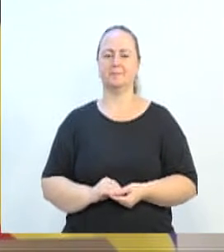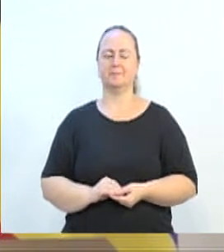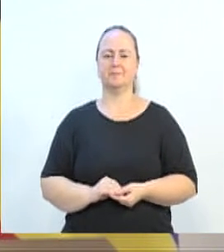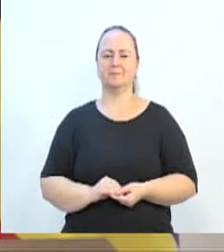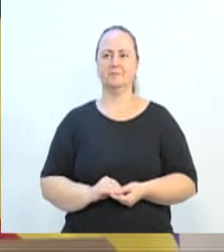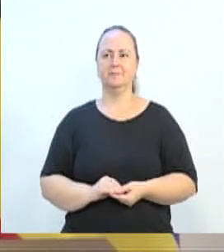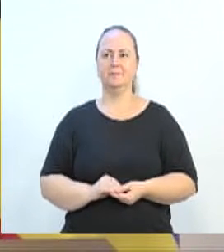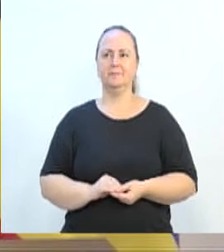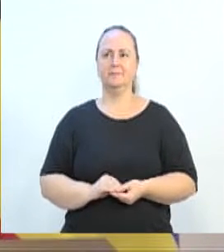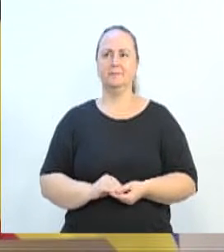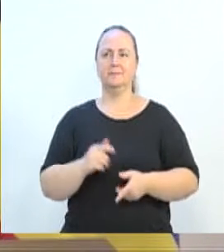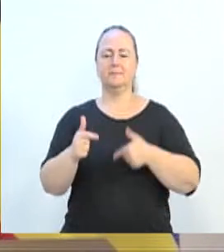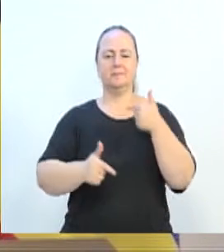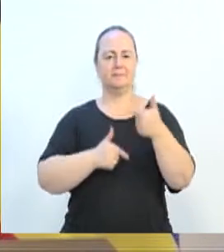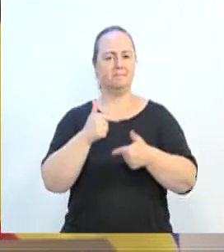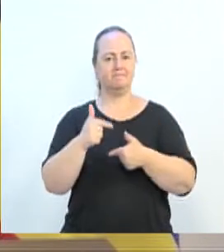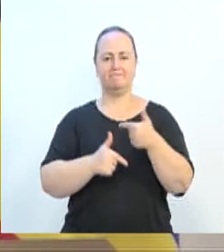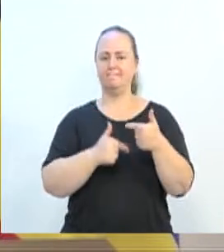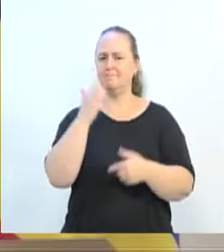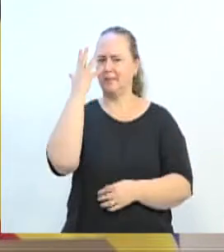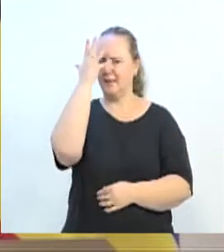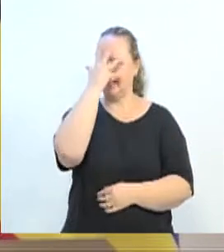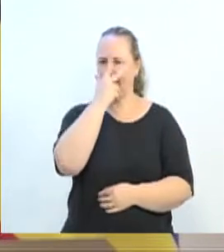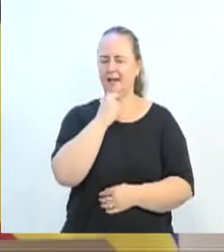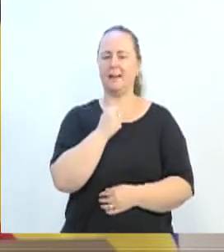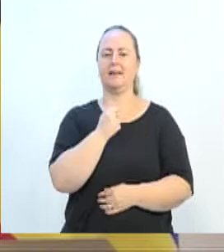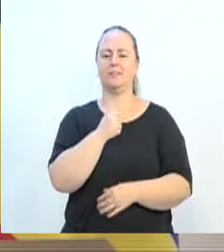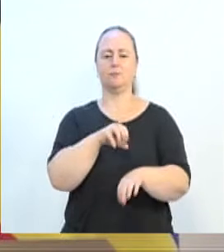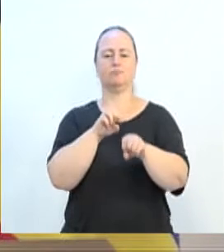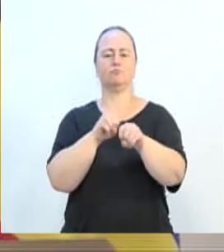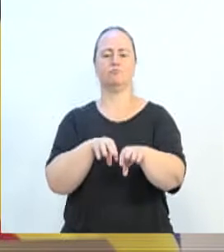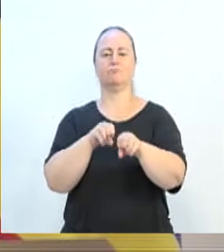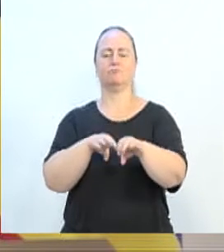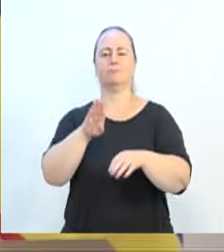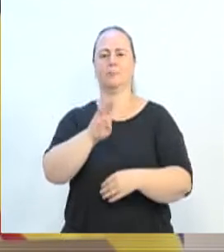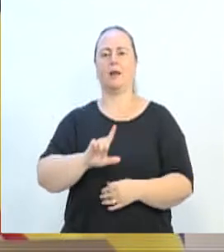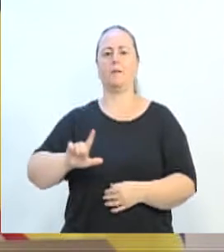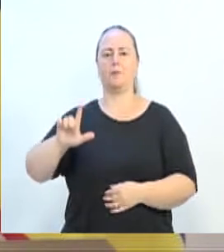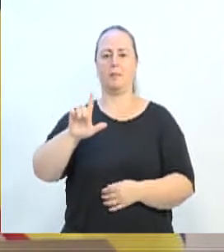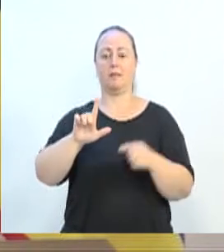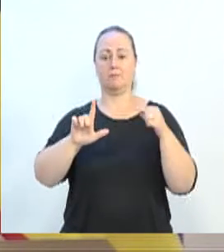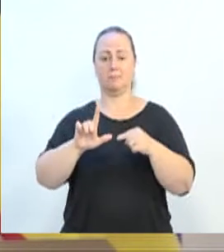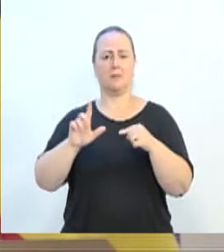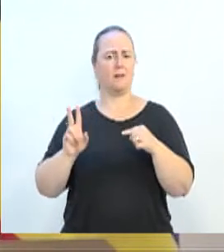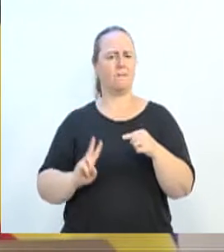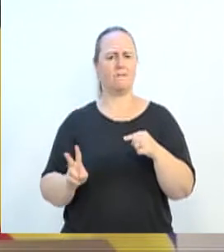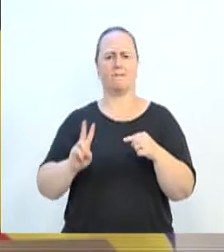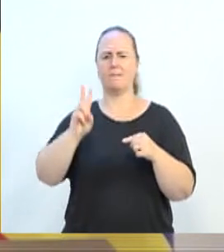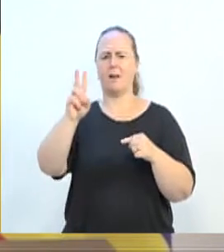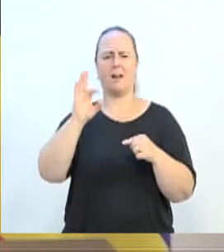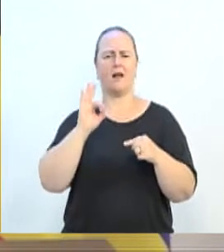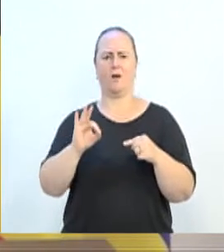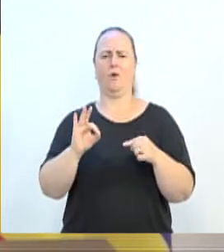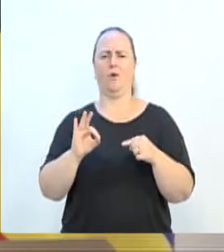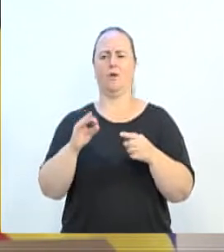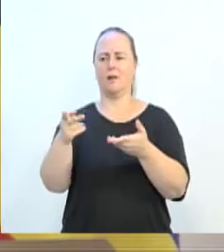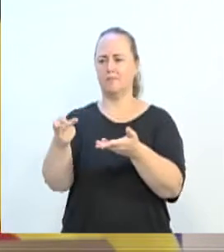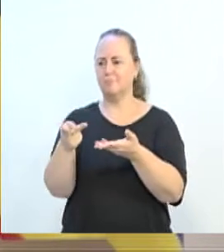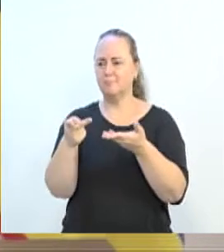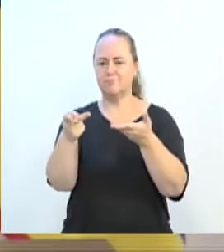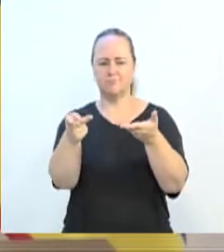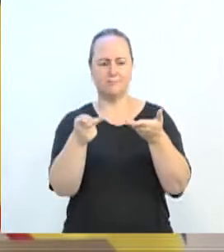É um trabalho muito lindo. A educação de Blumenau tem uma riqueza sem igual. Um convite para